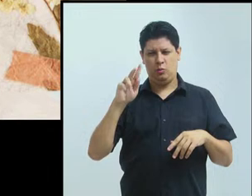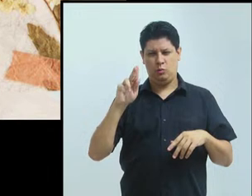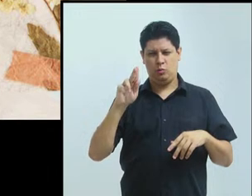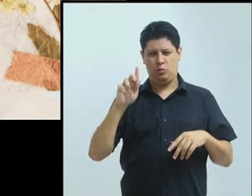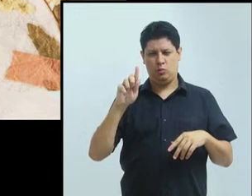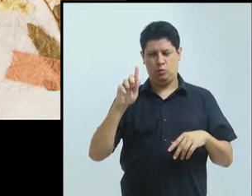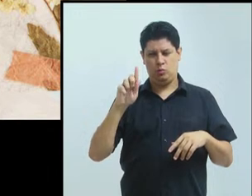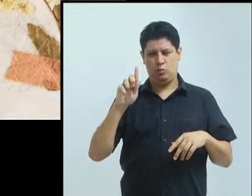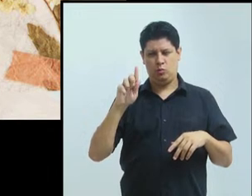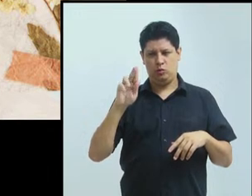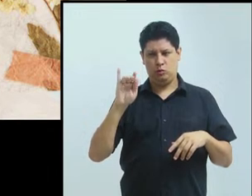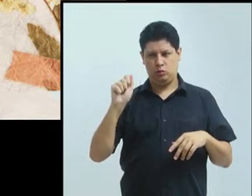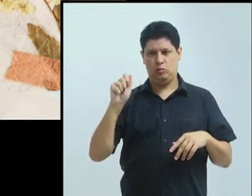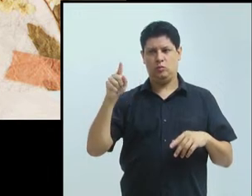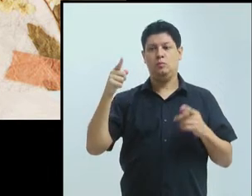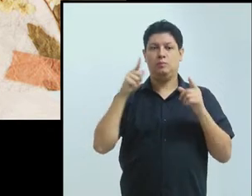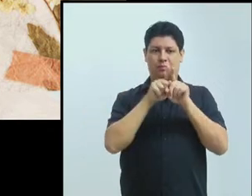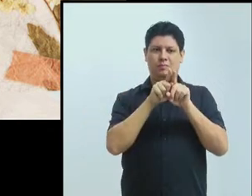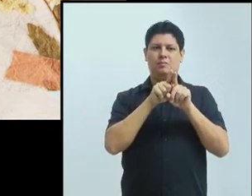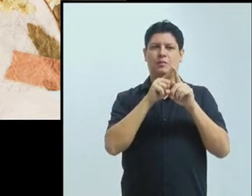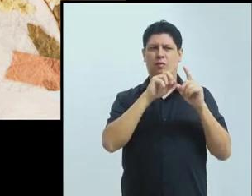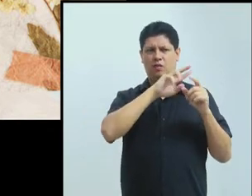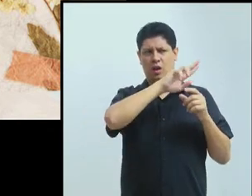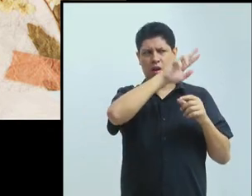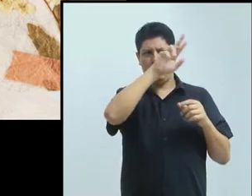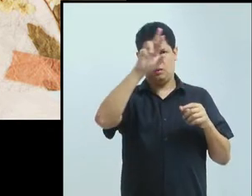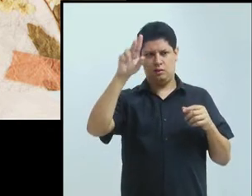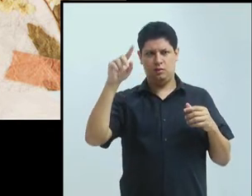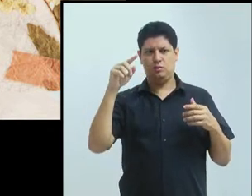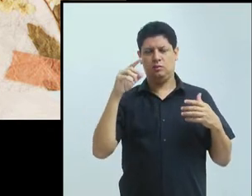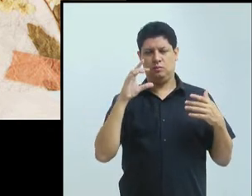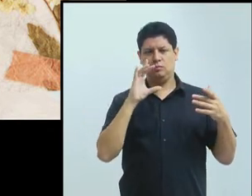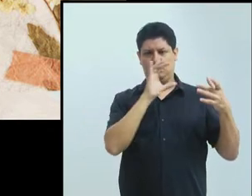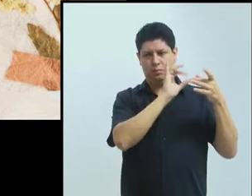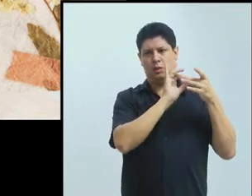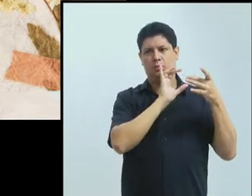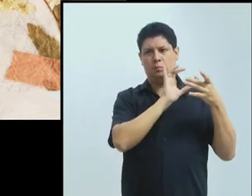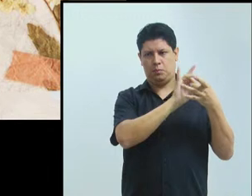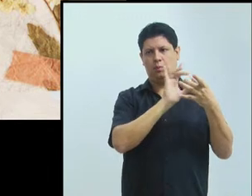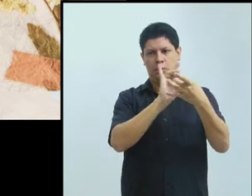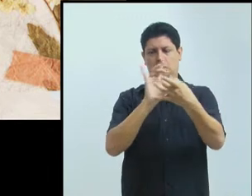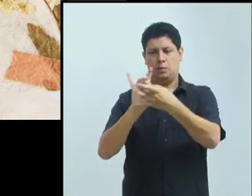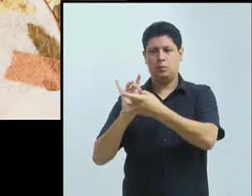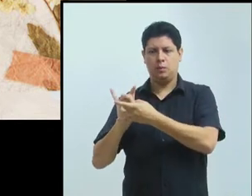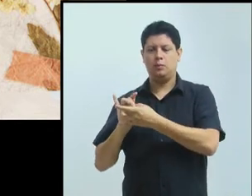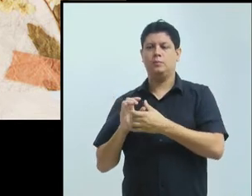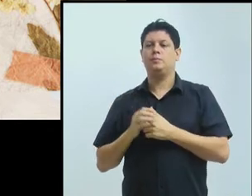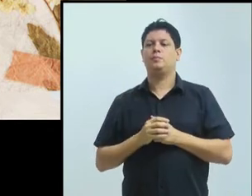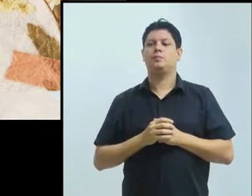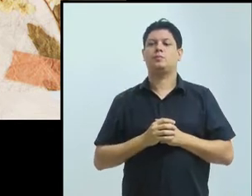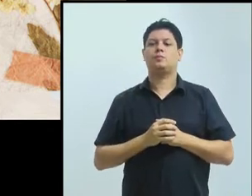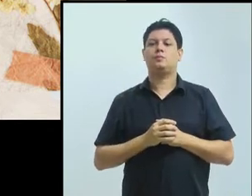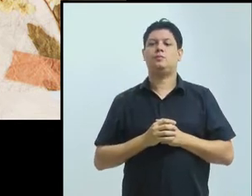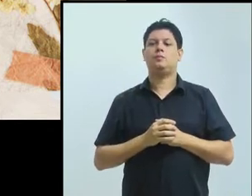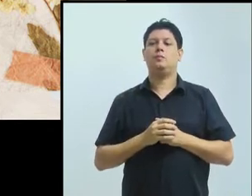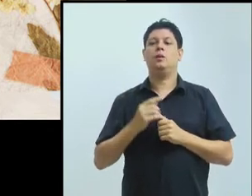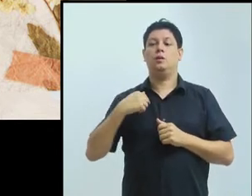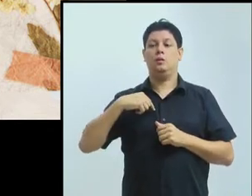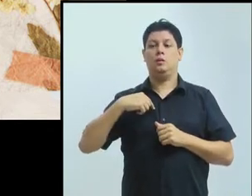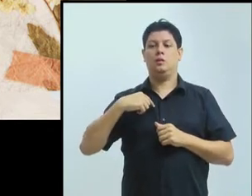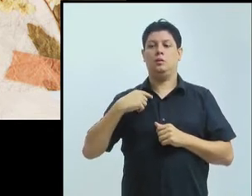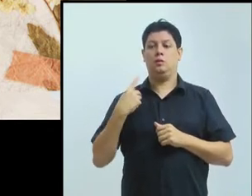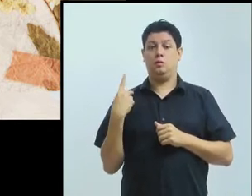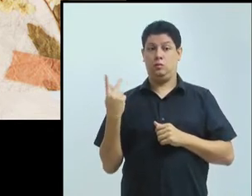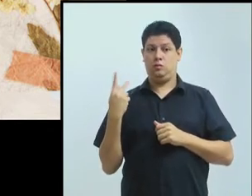visitamos a Prointer, o que o proreitor nos disse? A UFPA tem inúmeros acordos marcos,